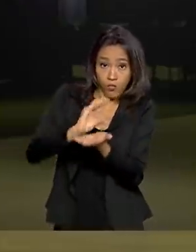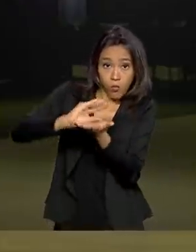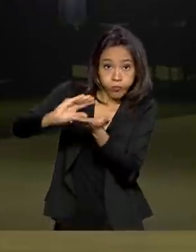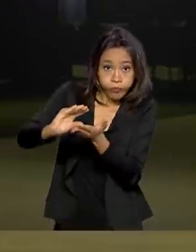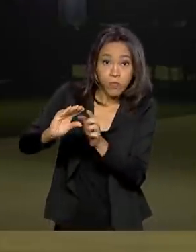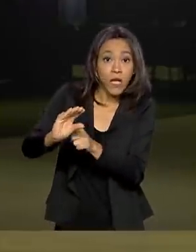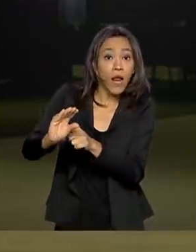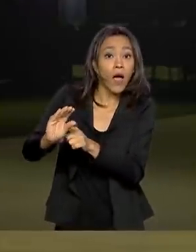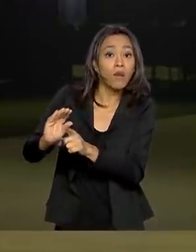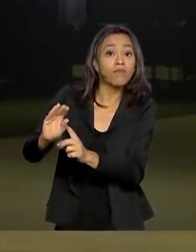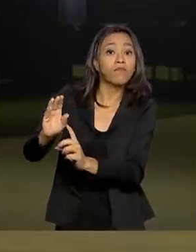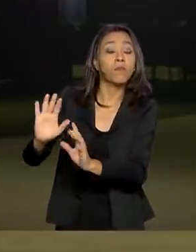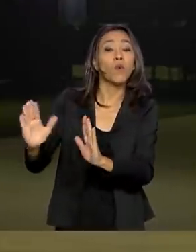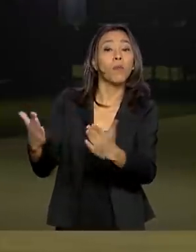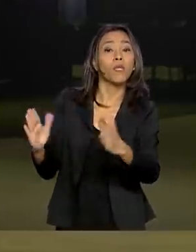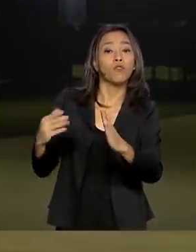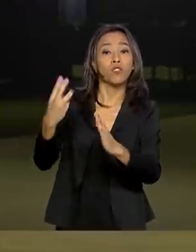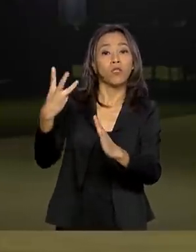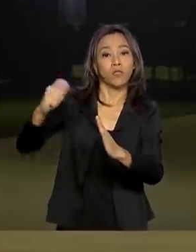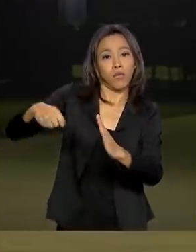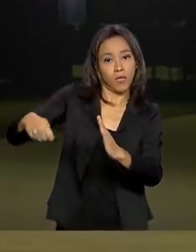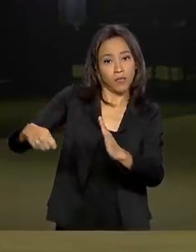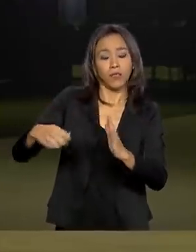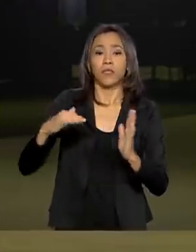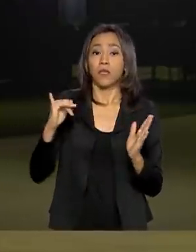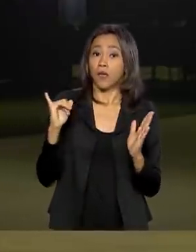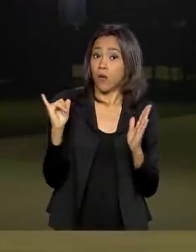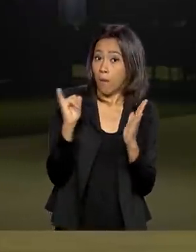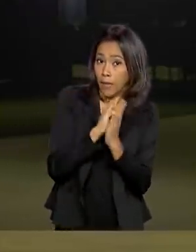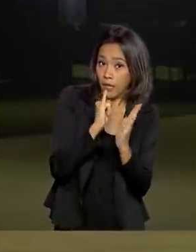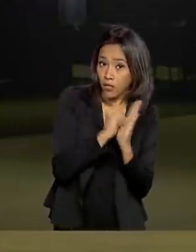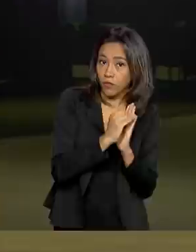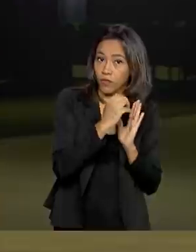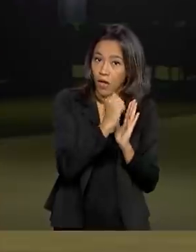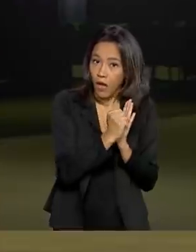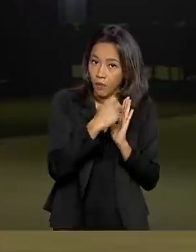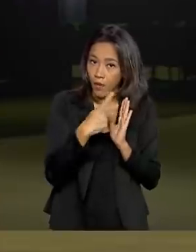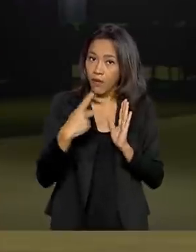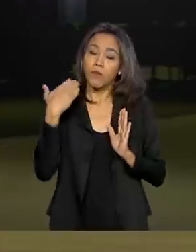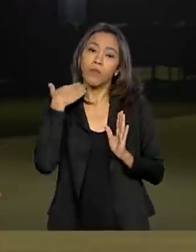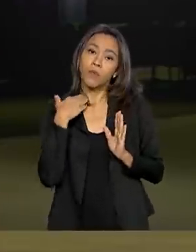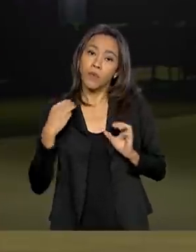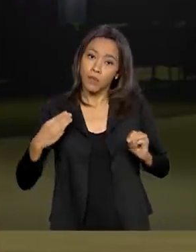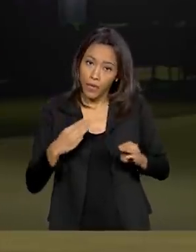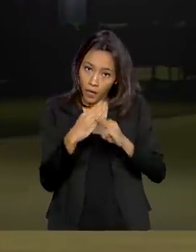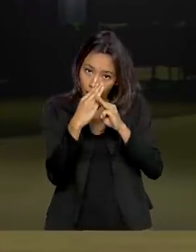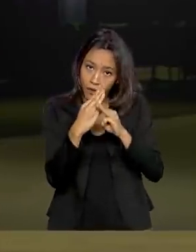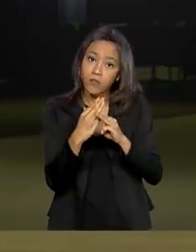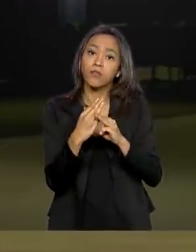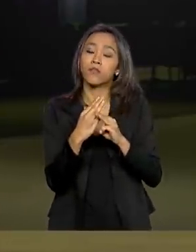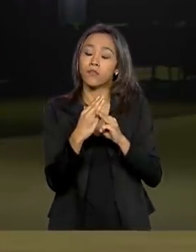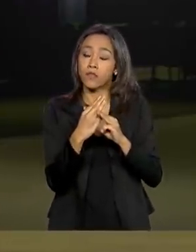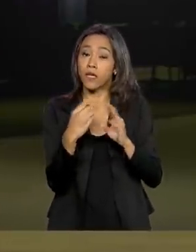dias, o aplicativo da Caixa, para aqueles que não estão nos cadastros, que nós já encontramos as pessoas,